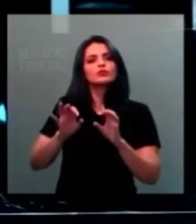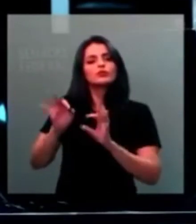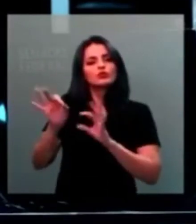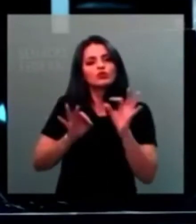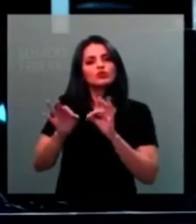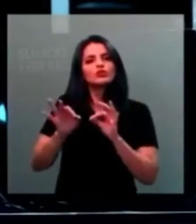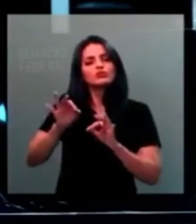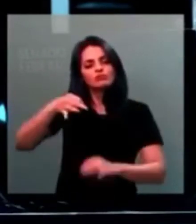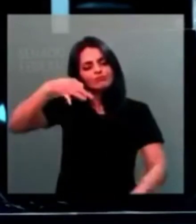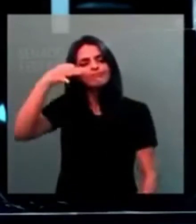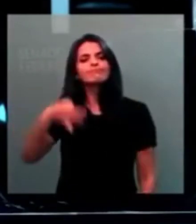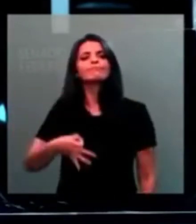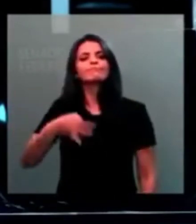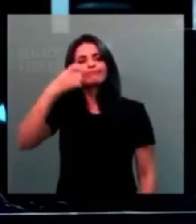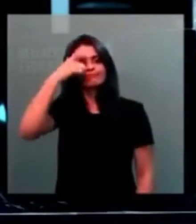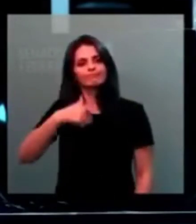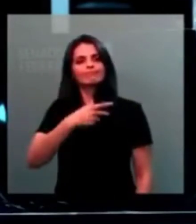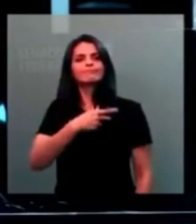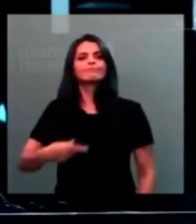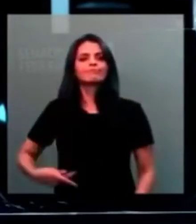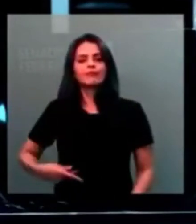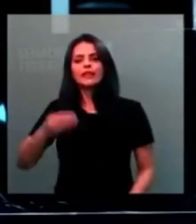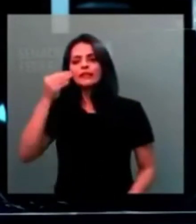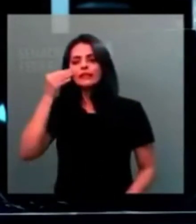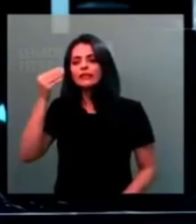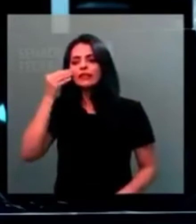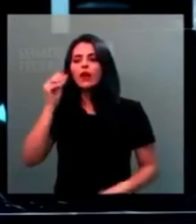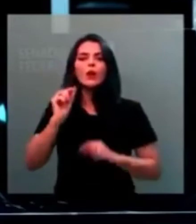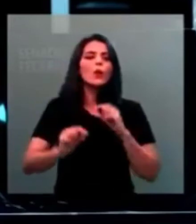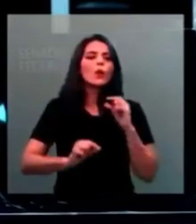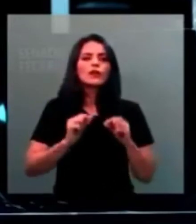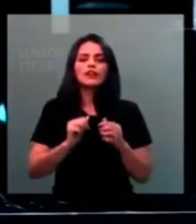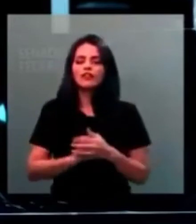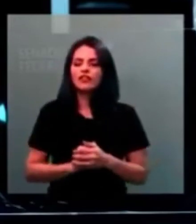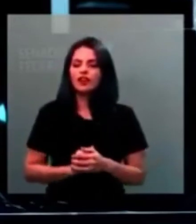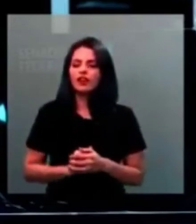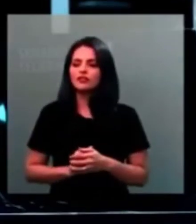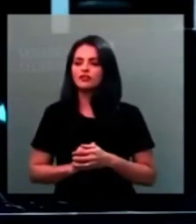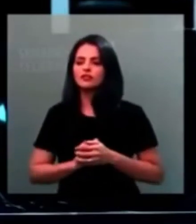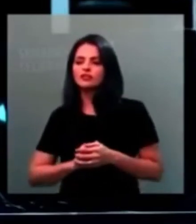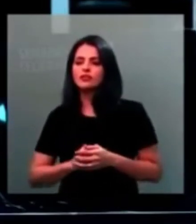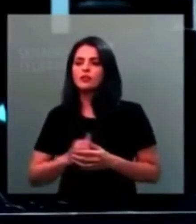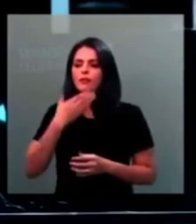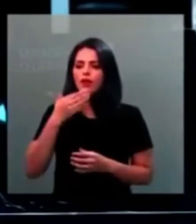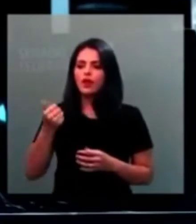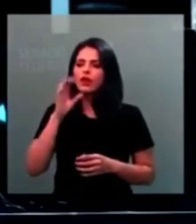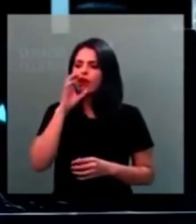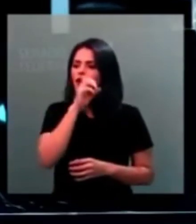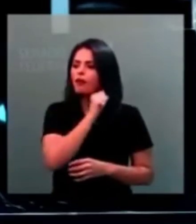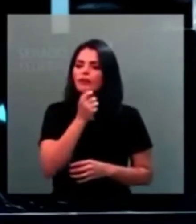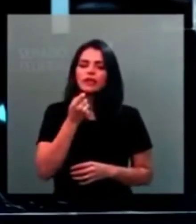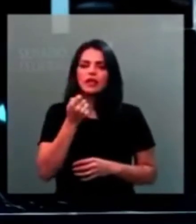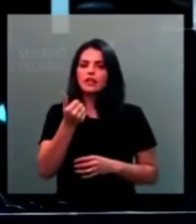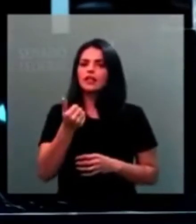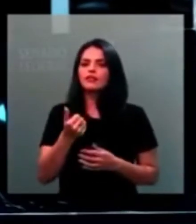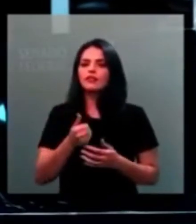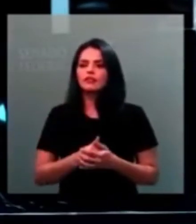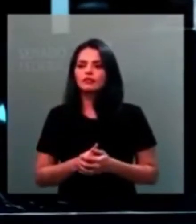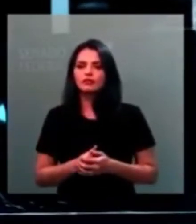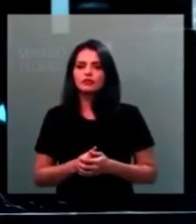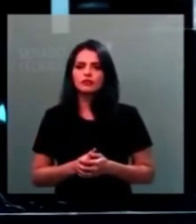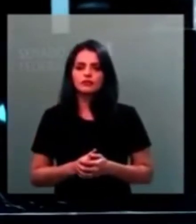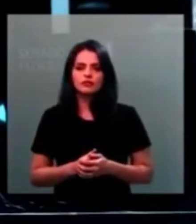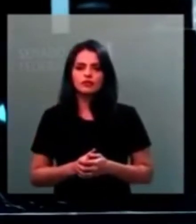a absoluta convicção que esta presidência está buscando, da melhor e mais rápida forma possível, a solução desse